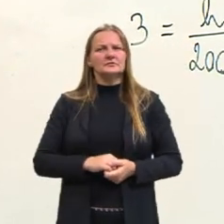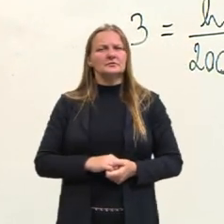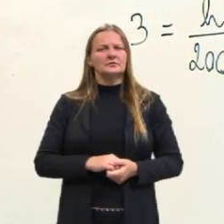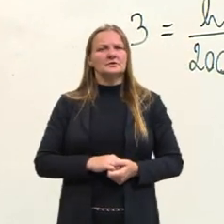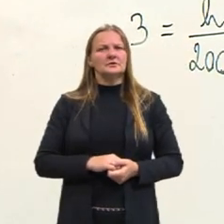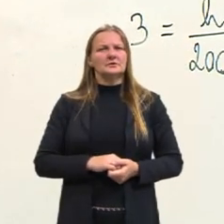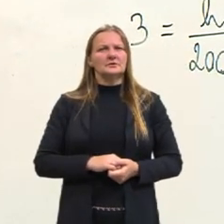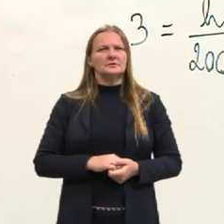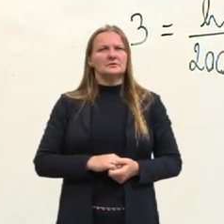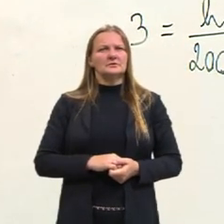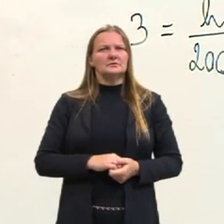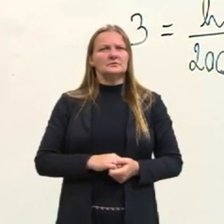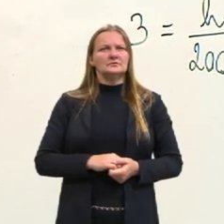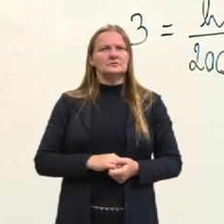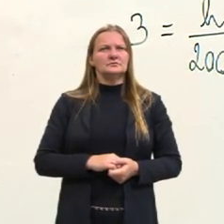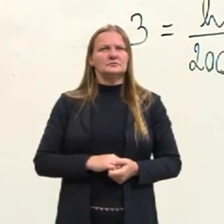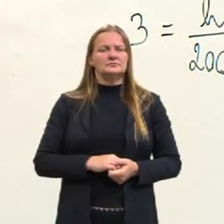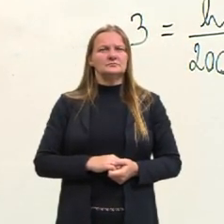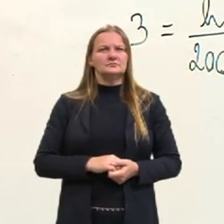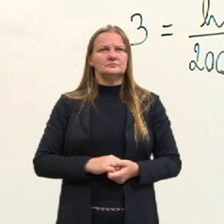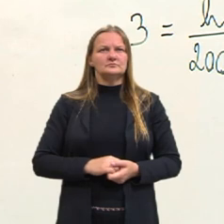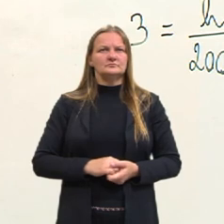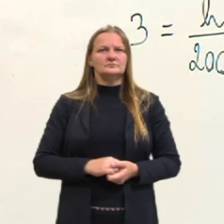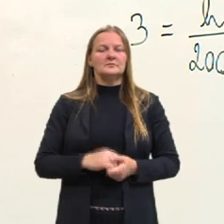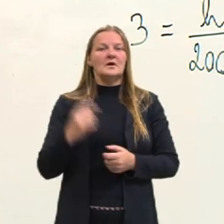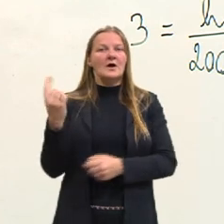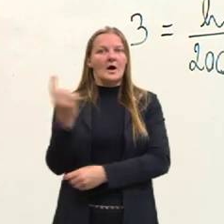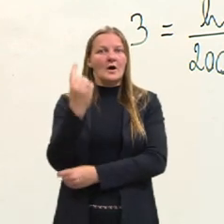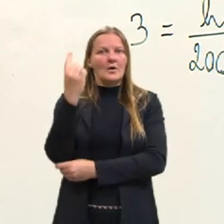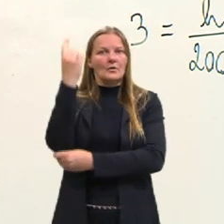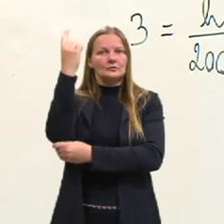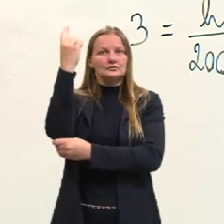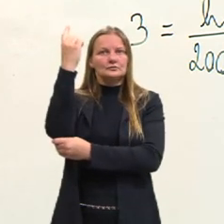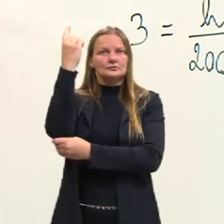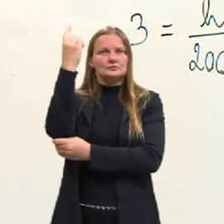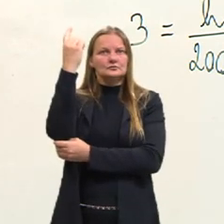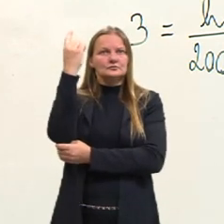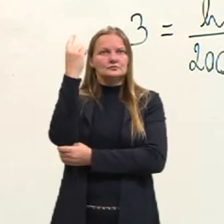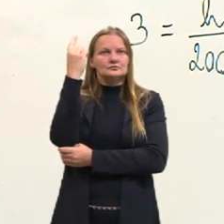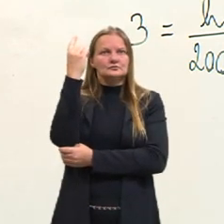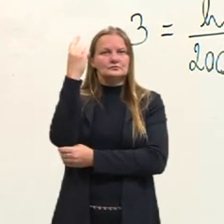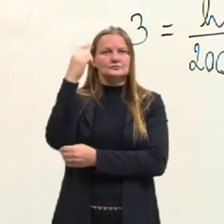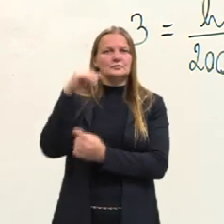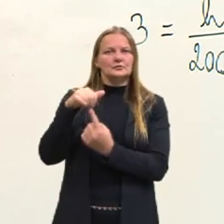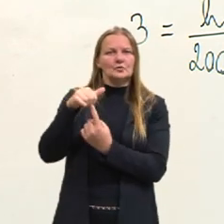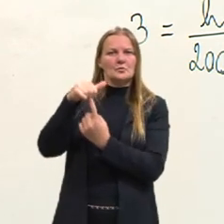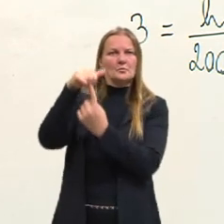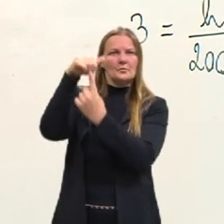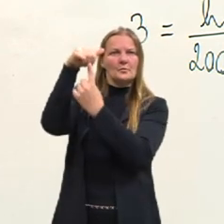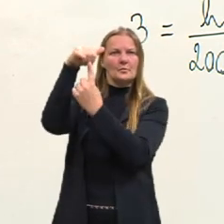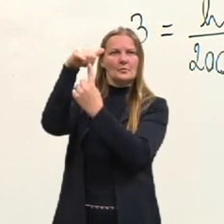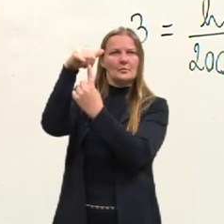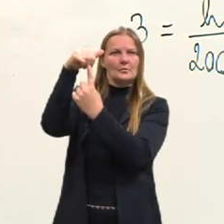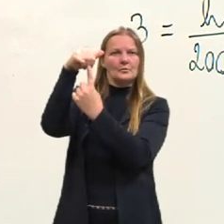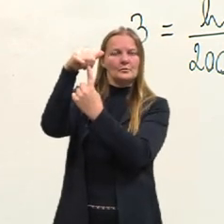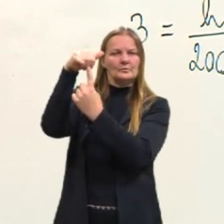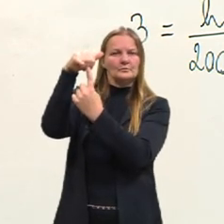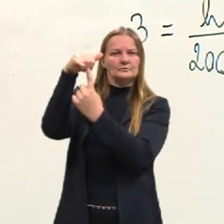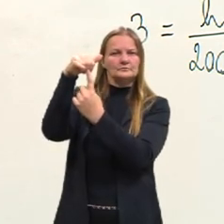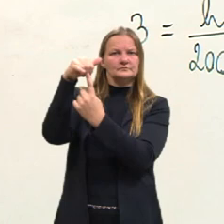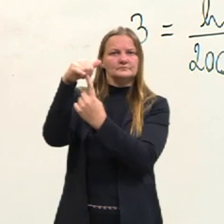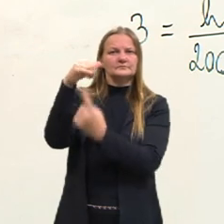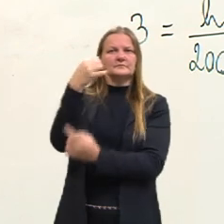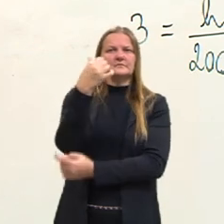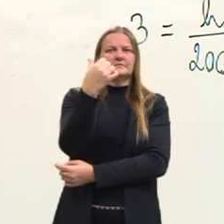a altura do poste permanece a mesma, que é